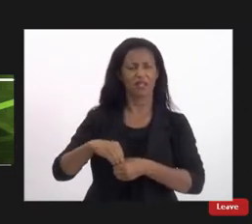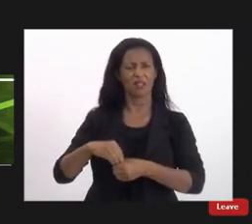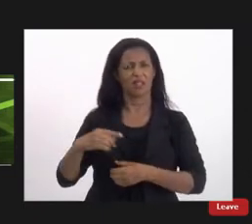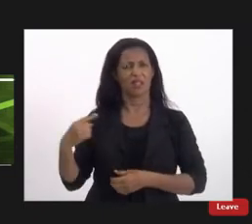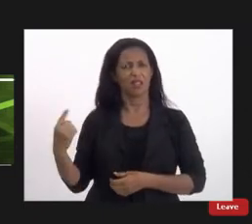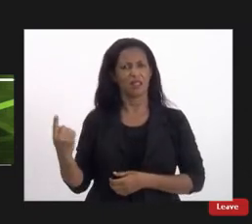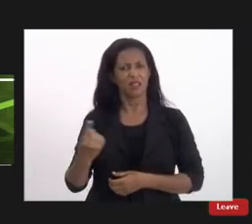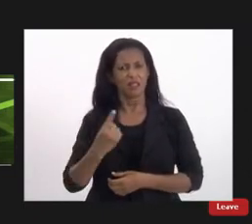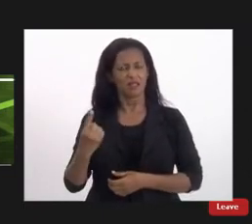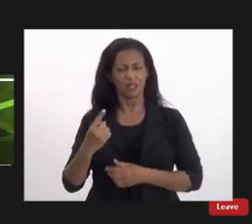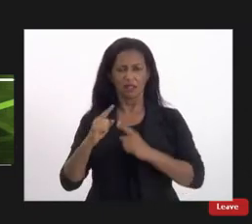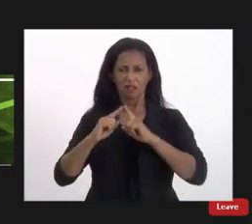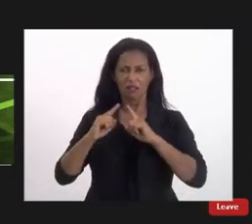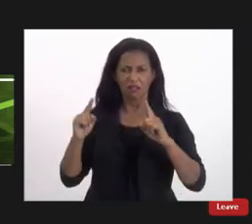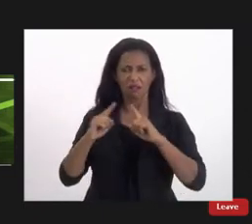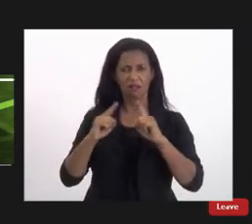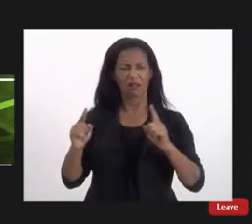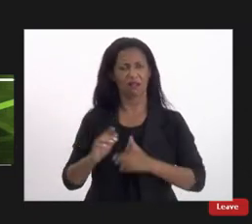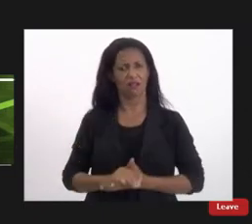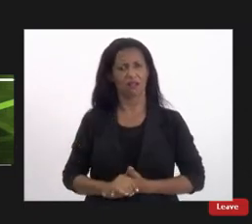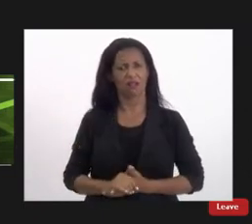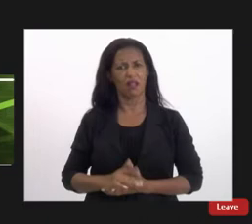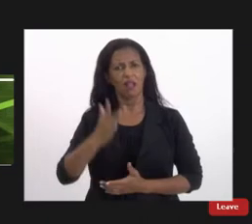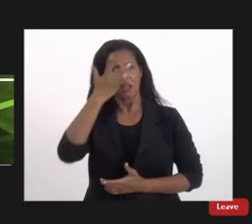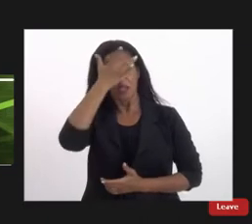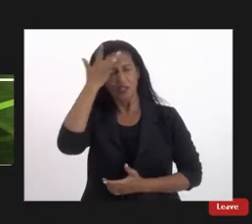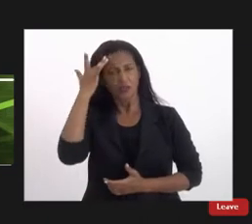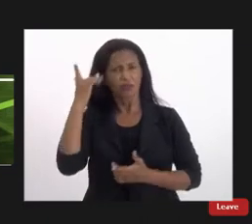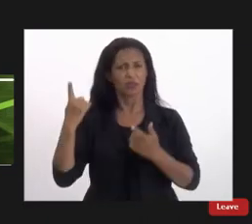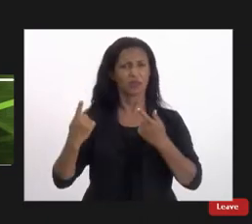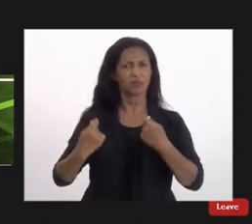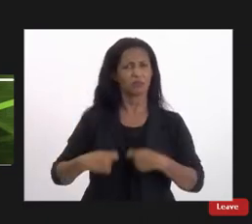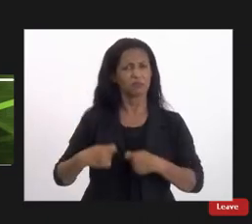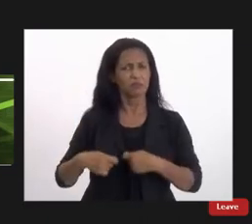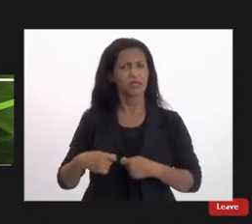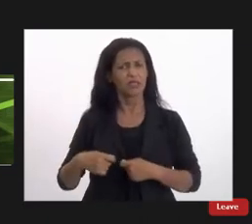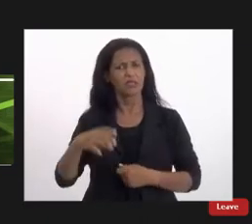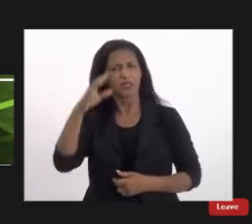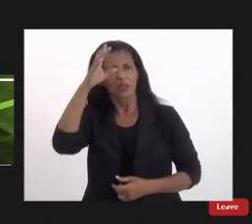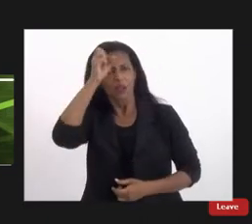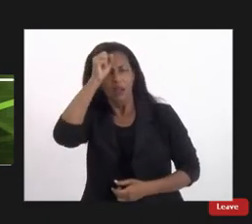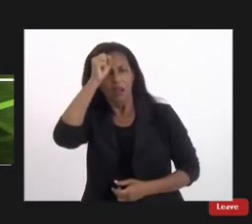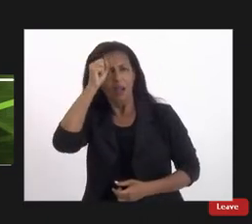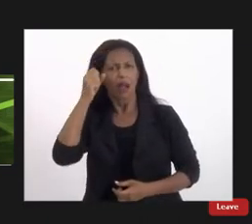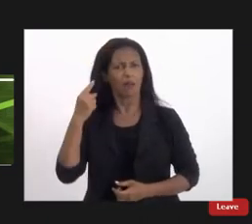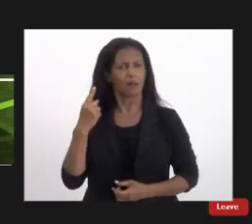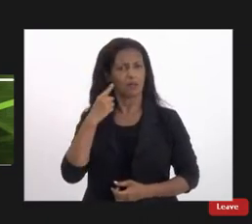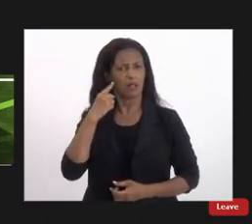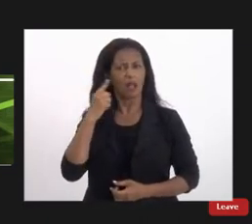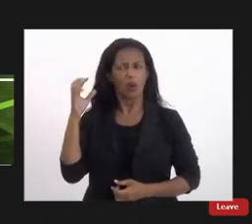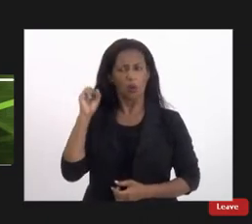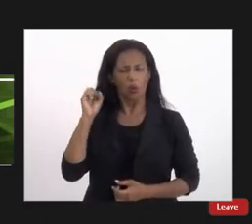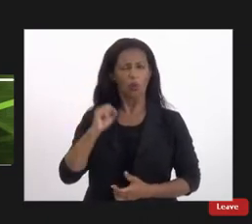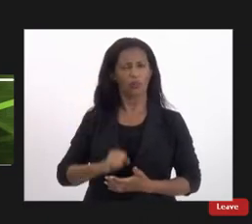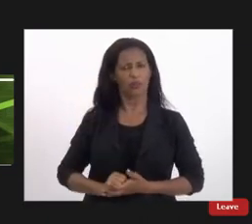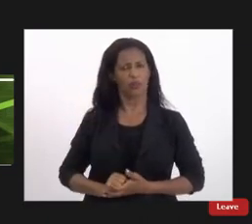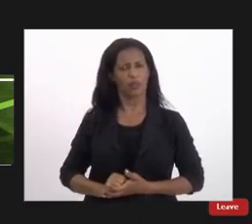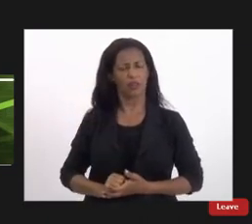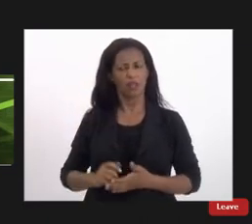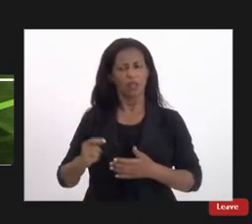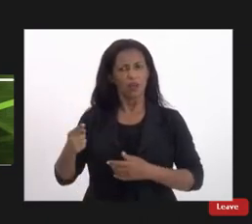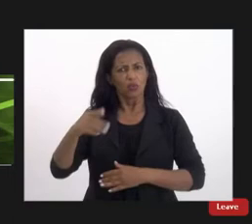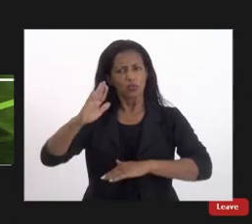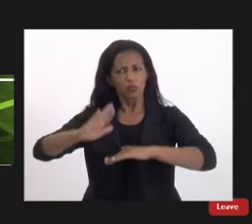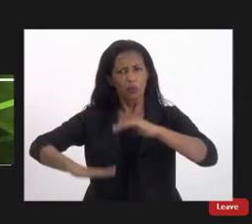nossas denúncias as pessoas precisam ouvir esses profissionais precisam estar mais